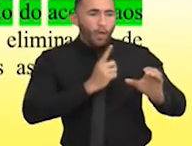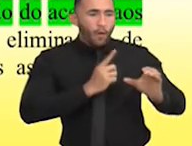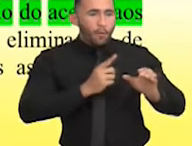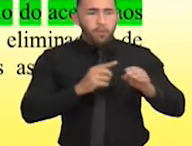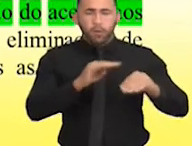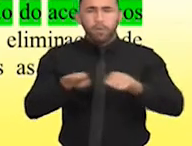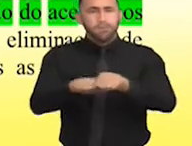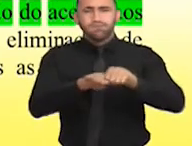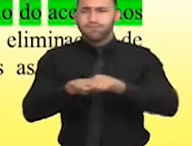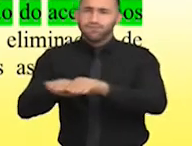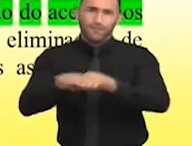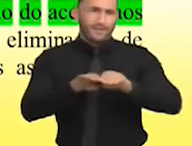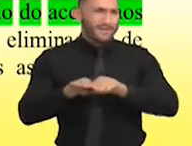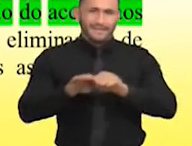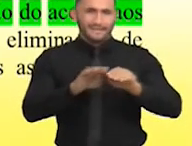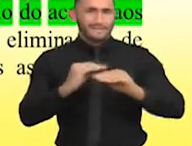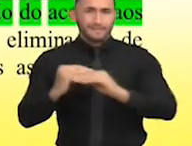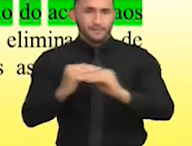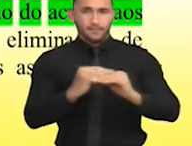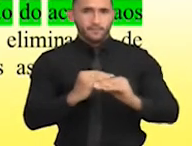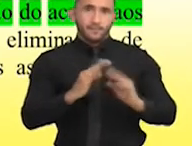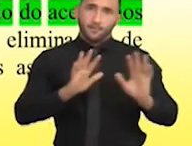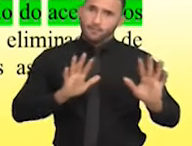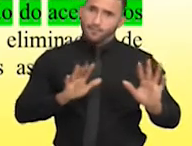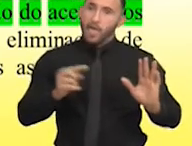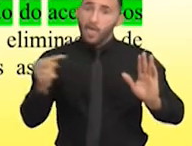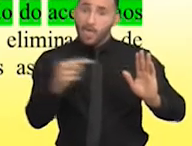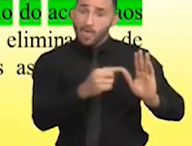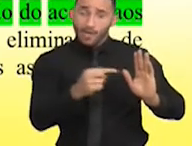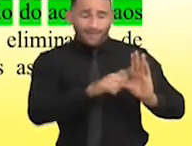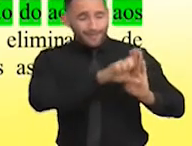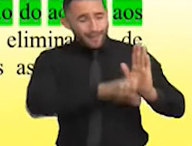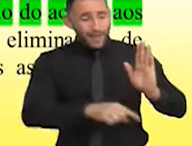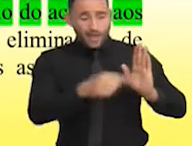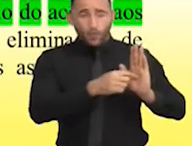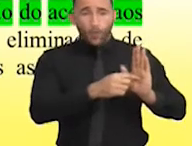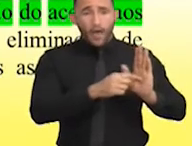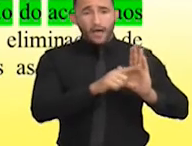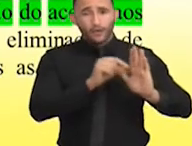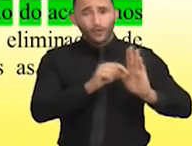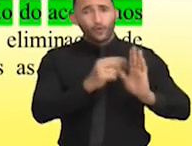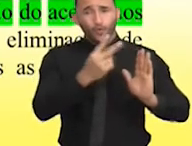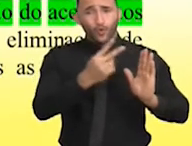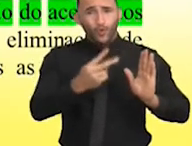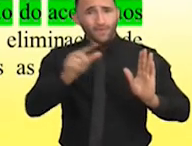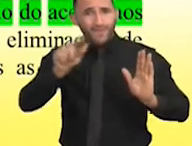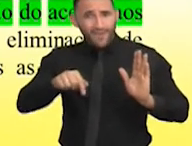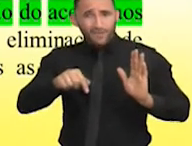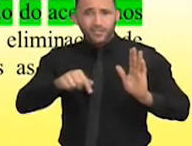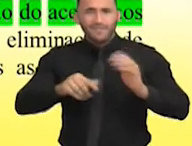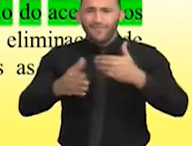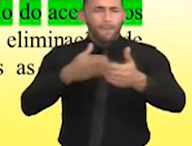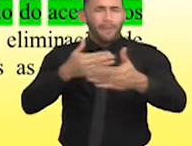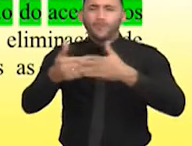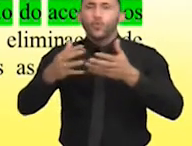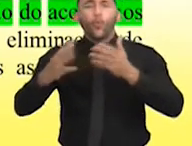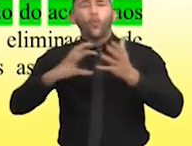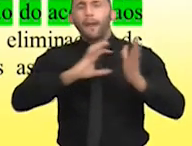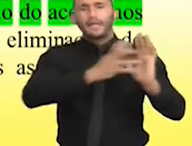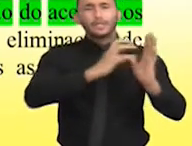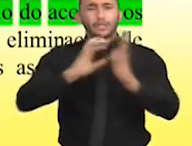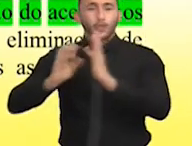Não, esse dispositivo do nosso artigo 227 da Constituição, independente de identidade política,